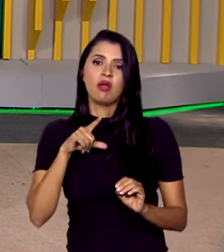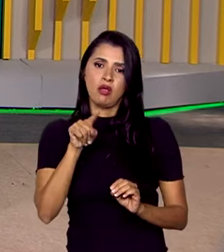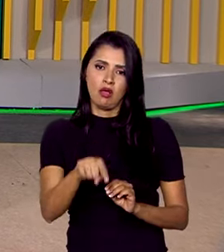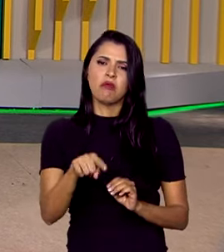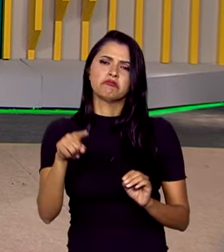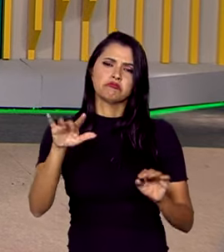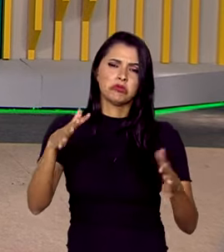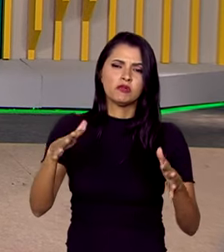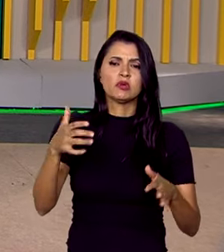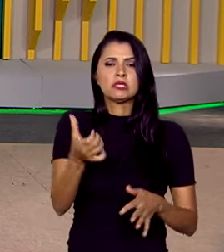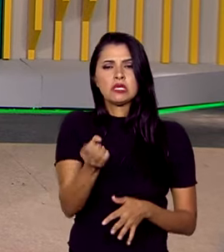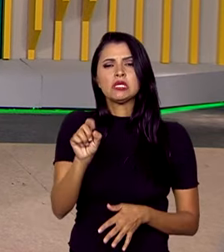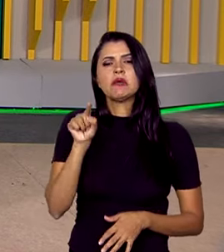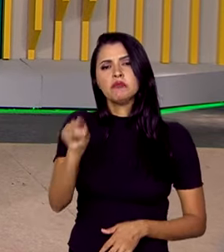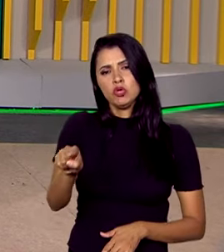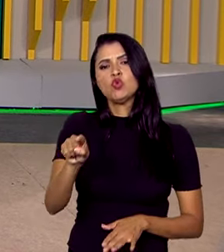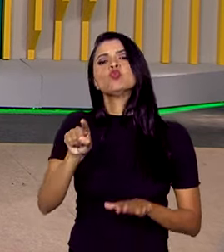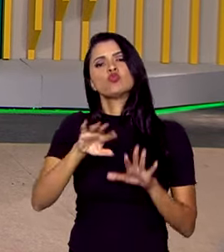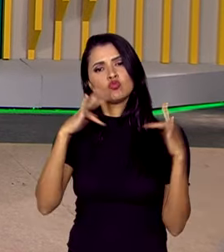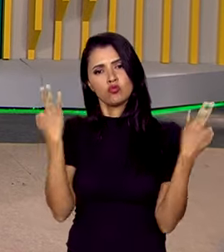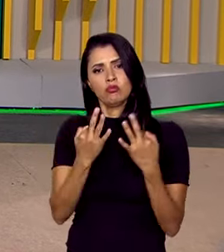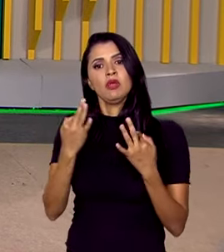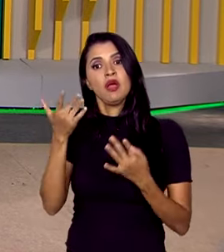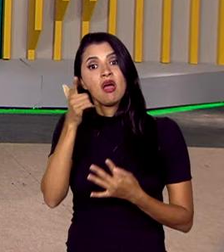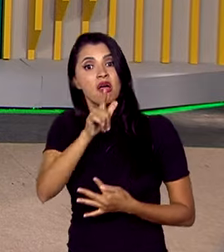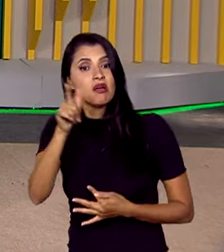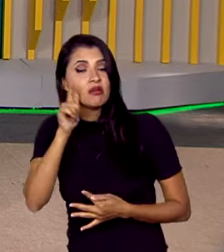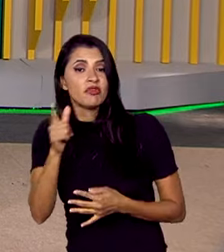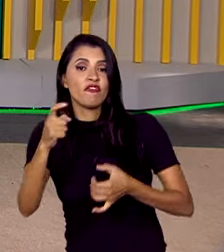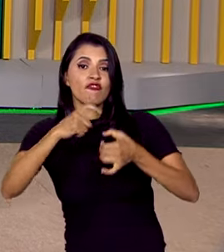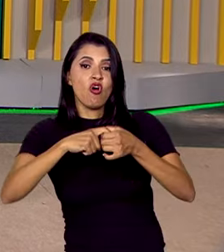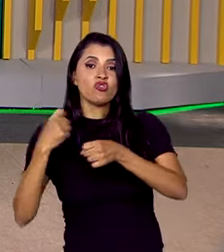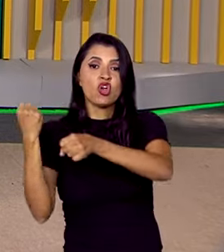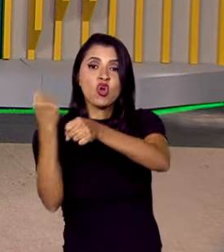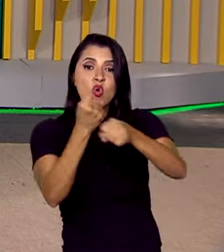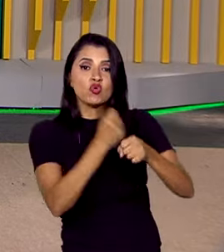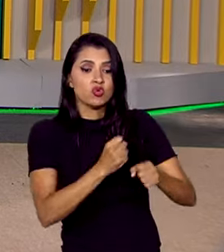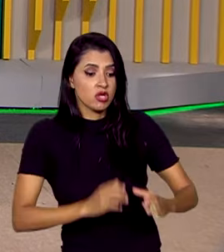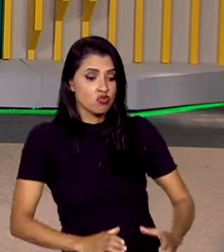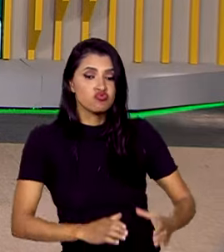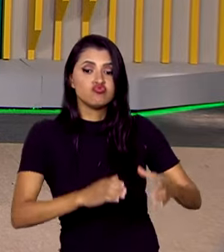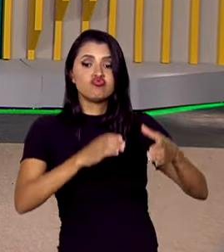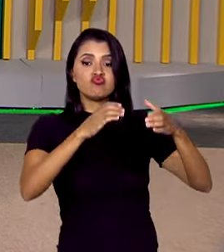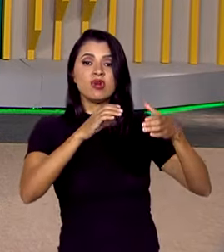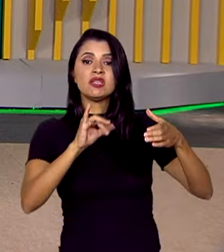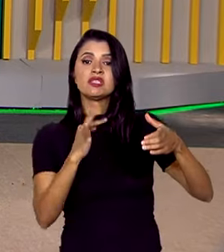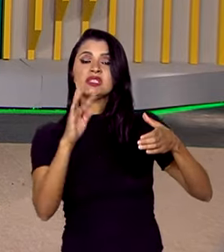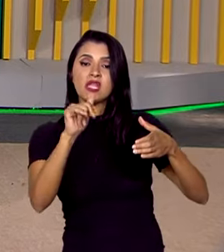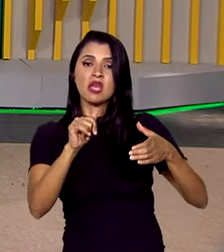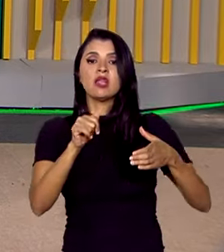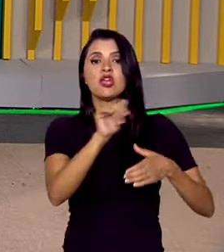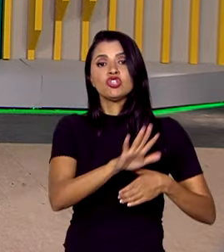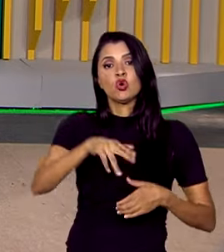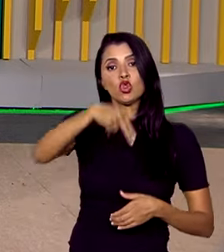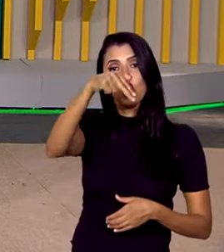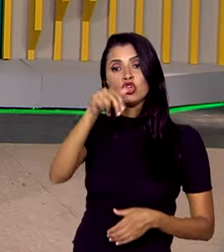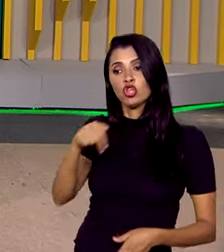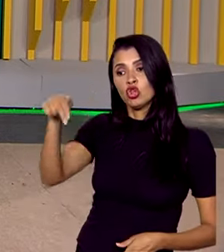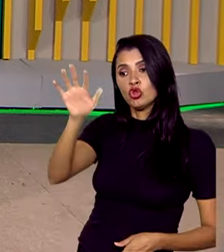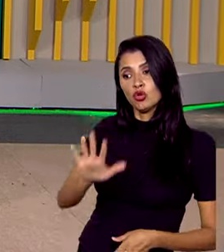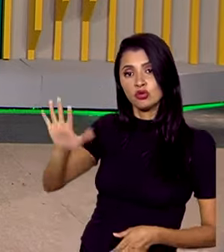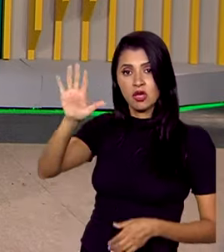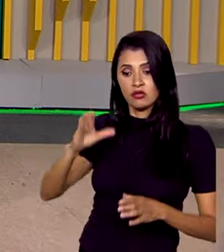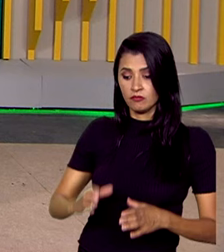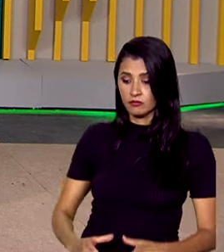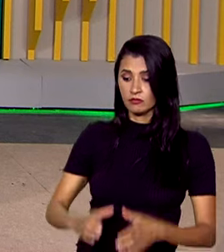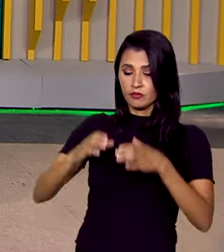60 mil famílias sejam beneficiadas pela retomada da construção de cisternas nas regiões norte e nordeste. As cisternas